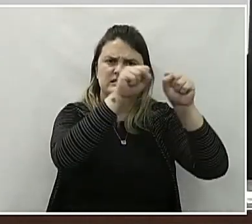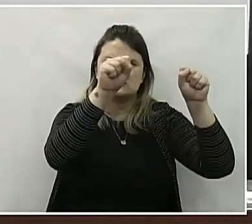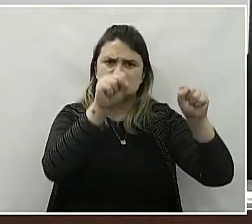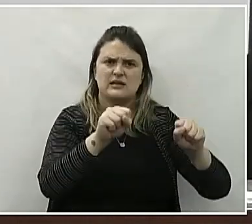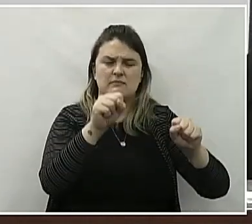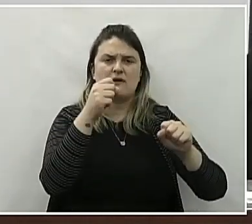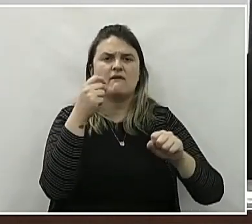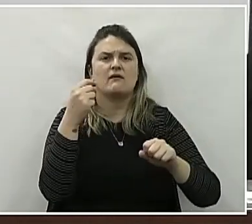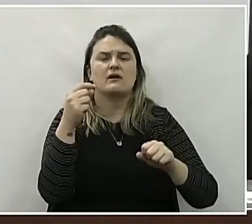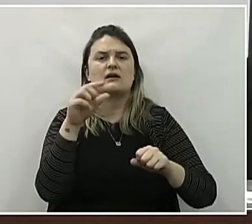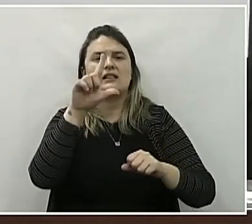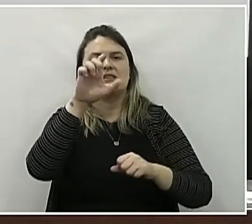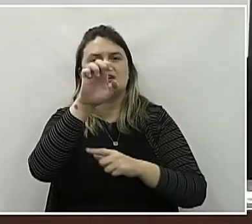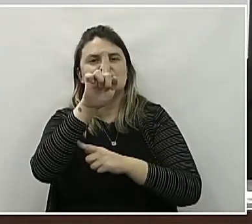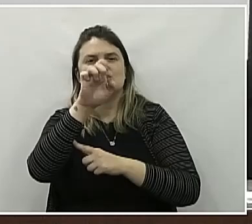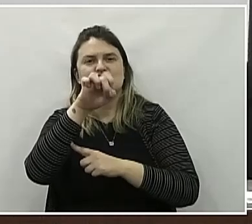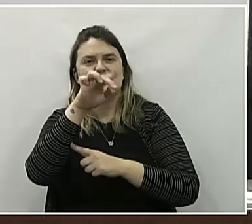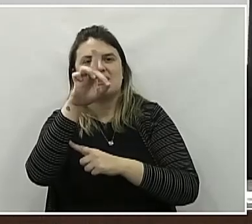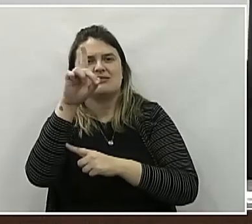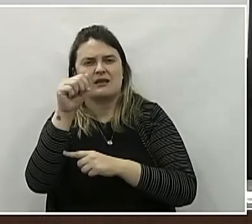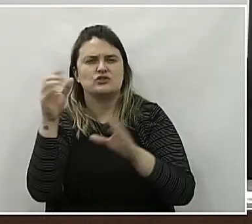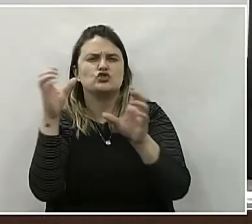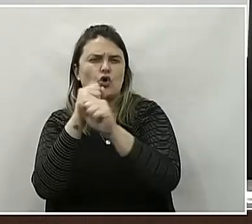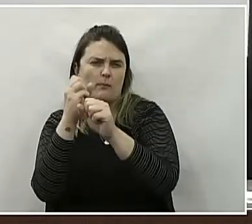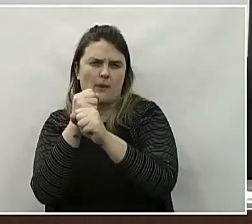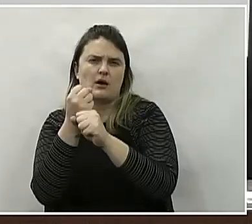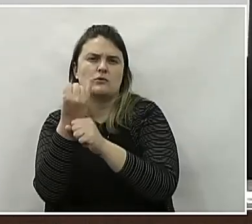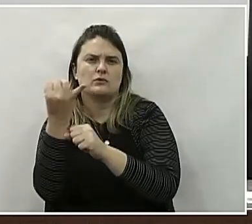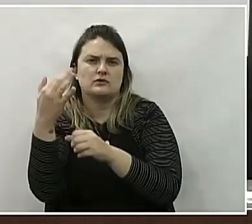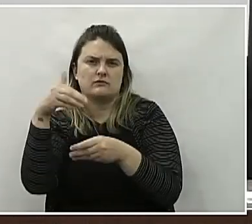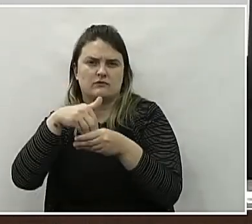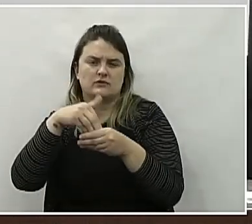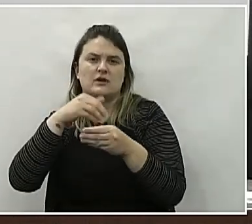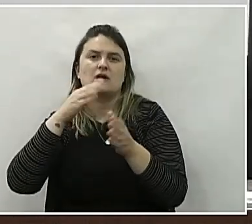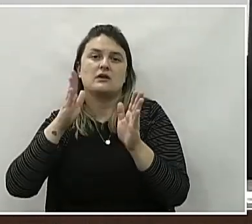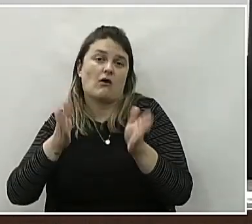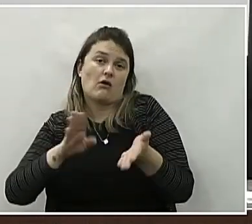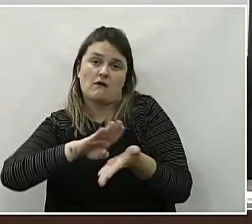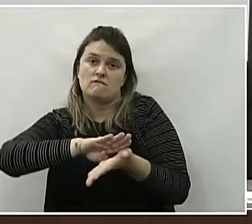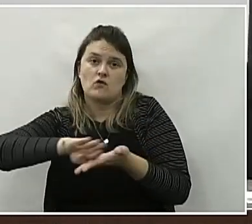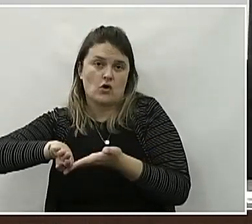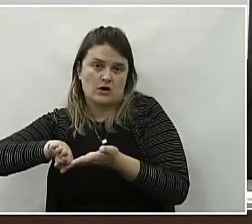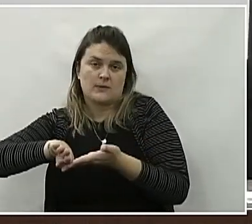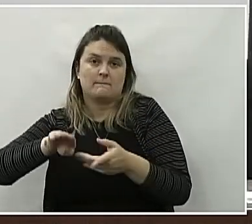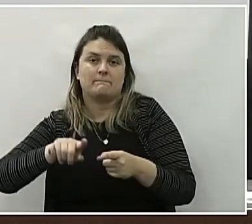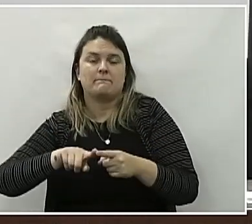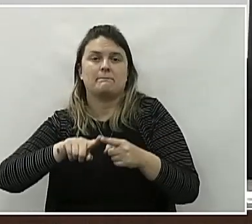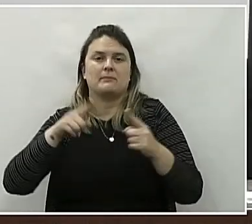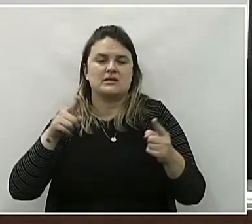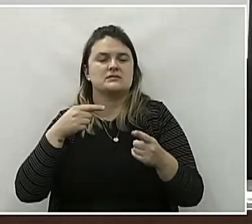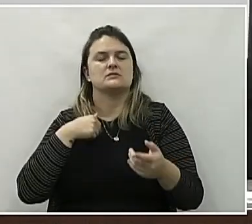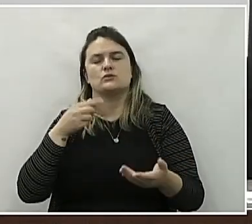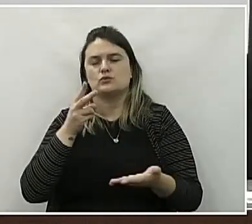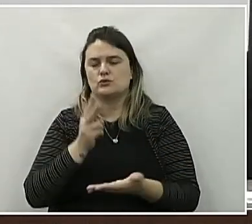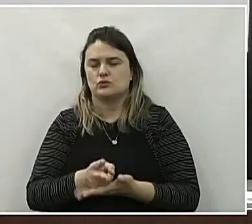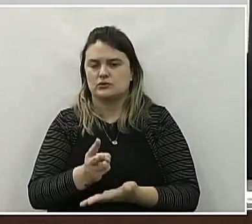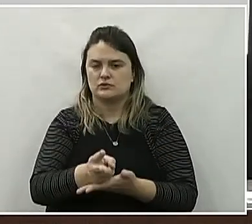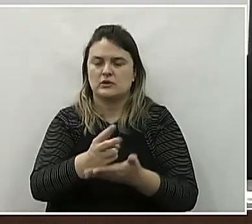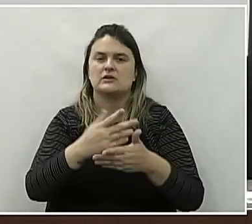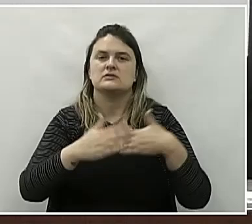legenda, então acabei ficando fora, mas continuarei